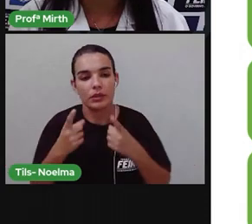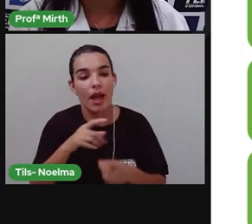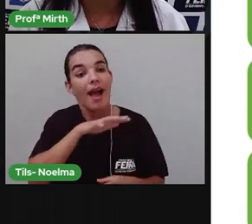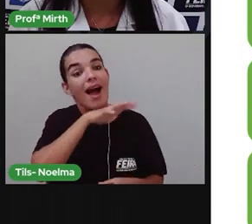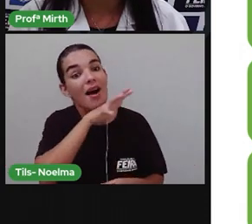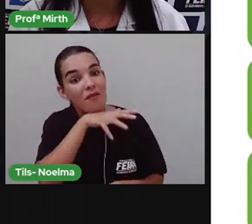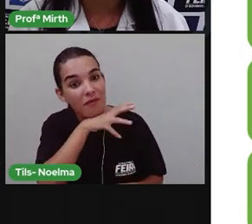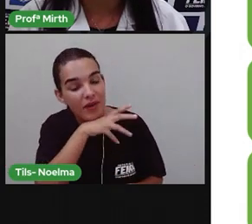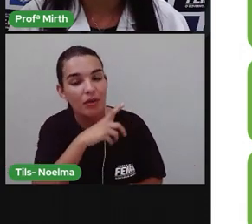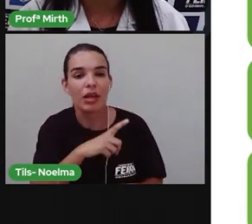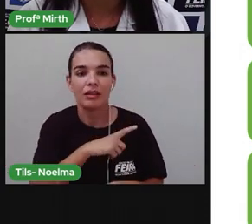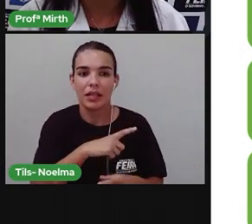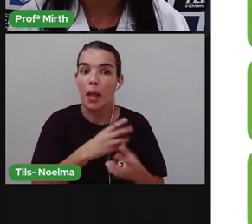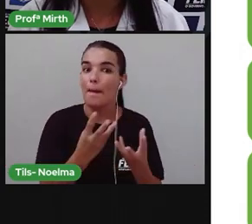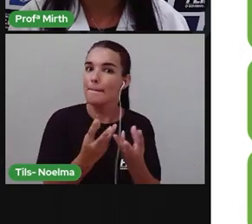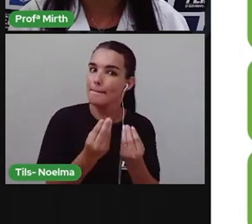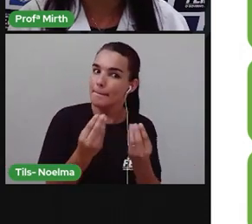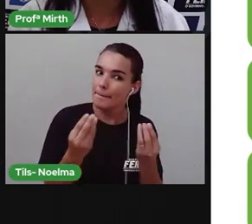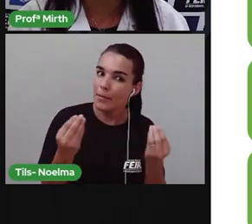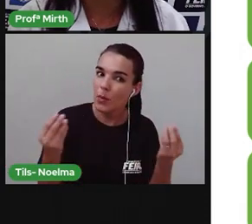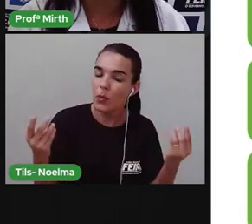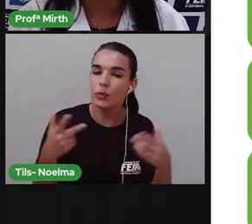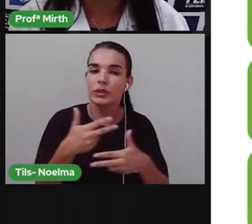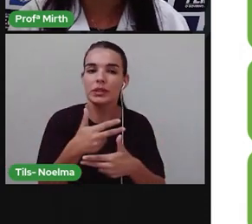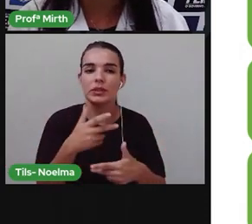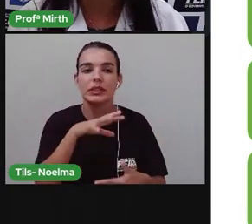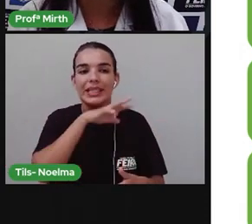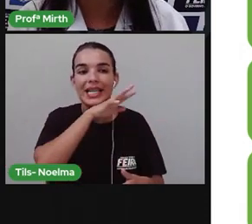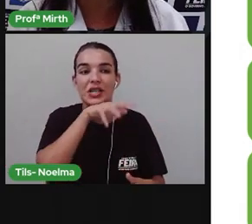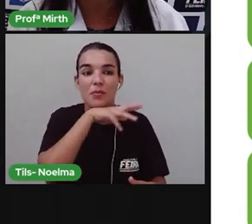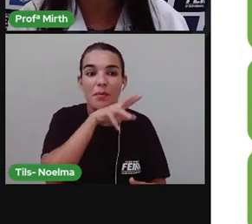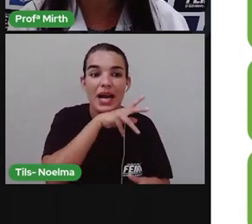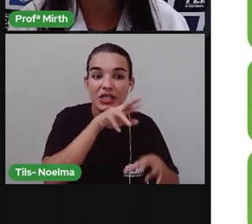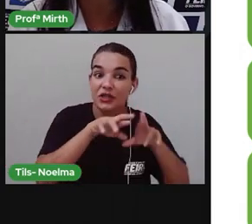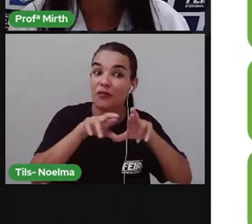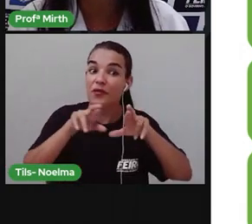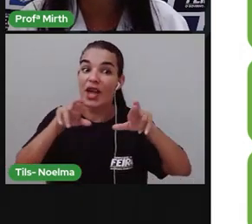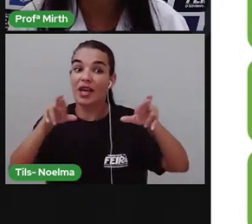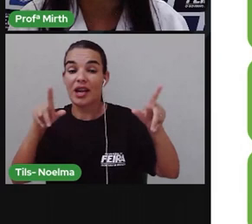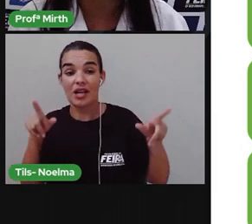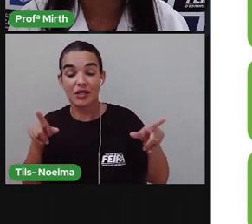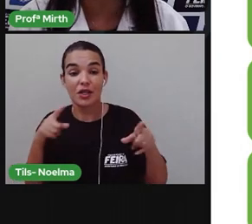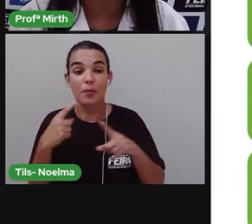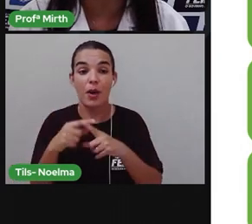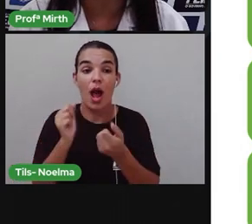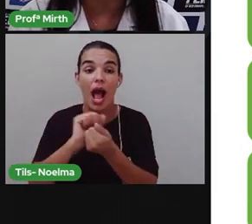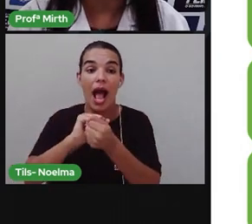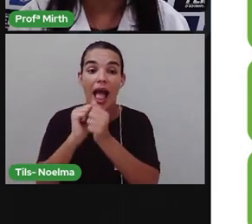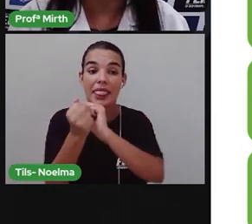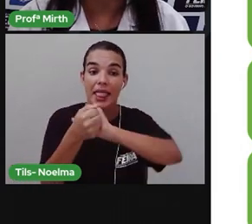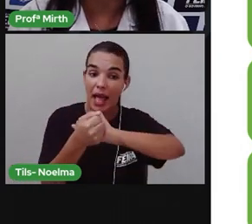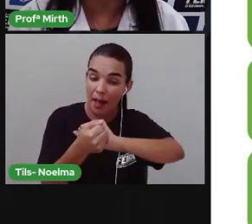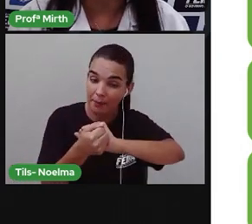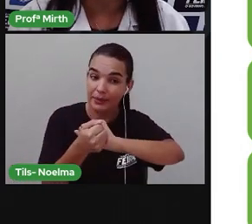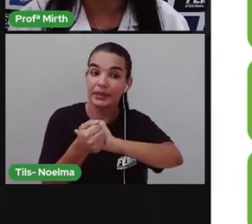bastante diversificada Também marcada Pelas adaptações Do clima Os animais Eles se adaptam A esse clima, né?